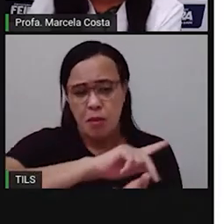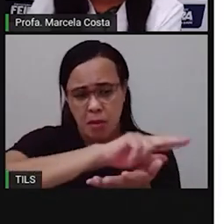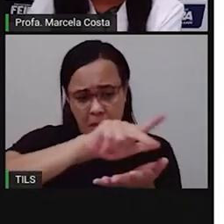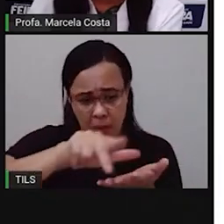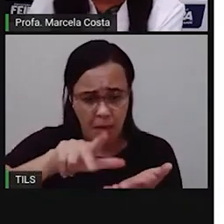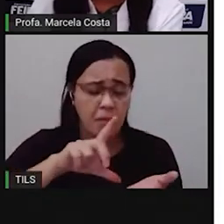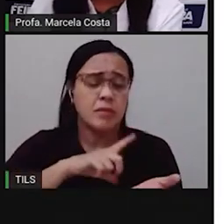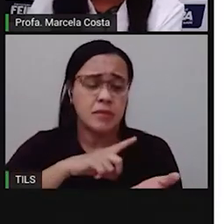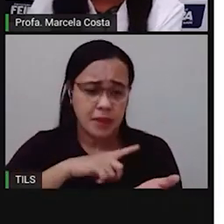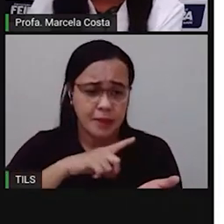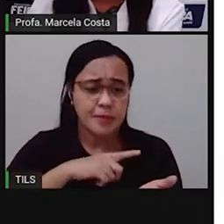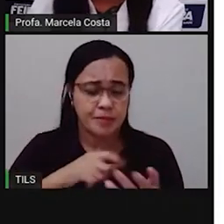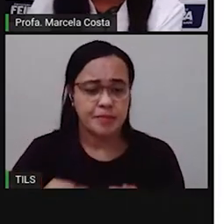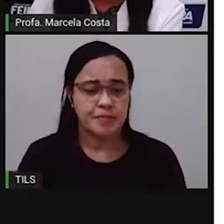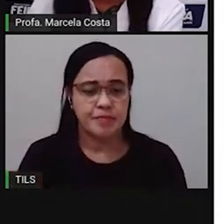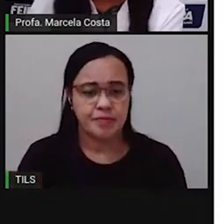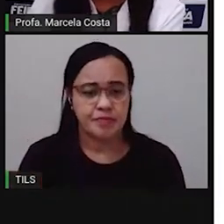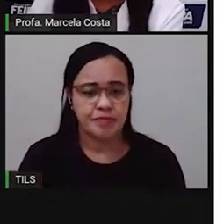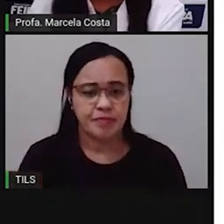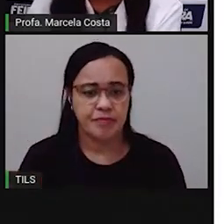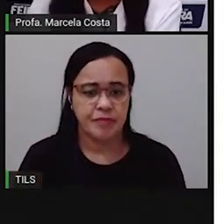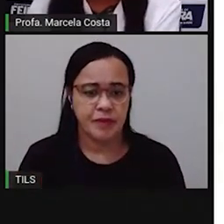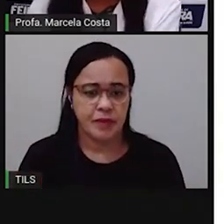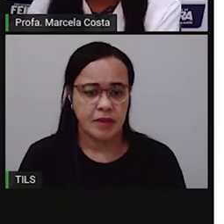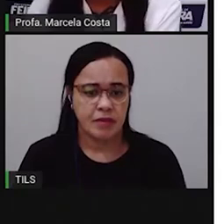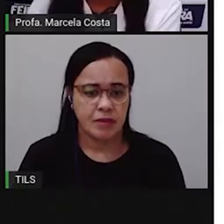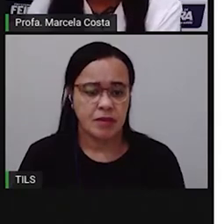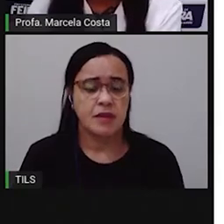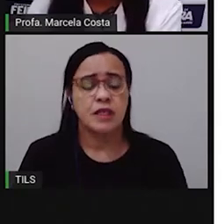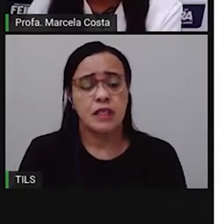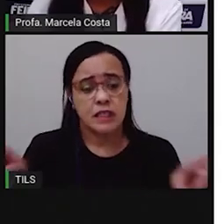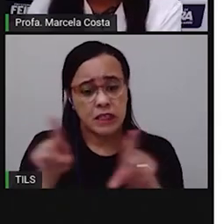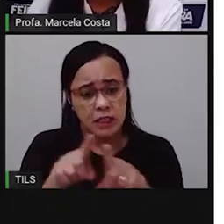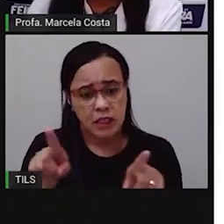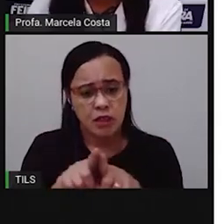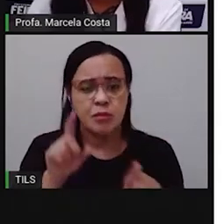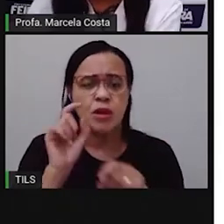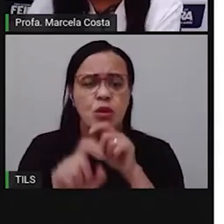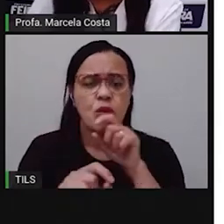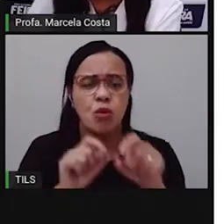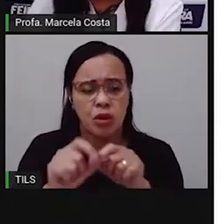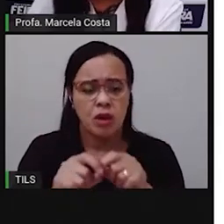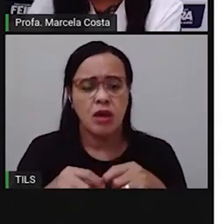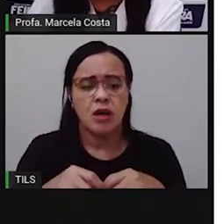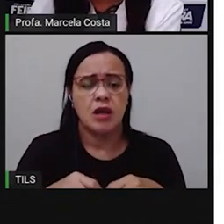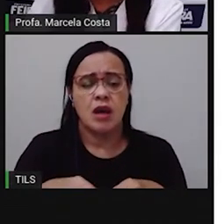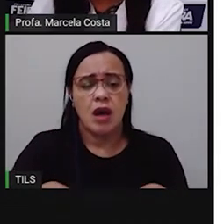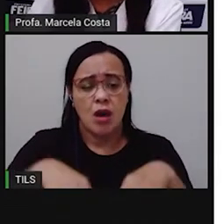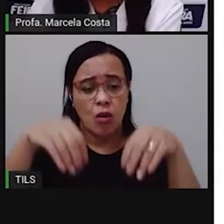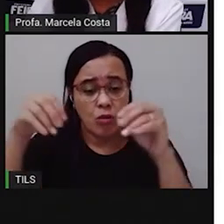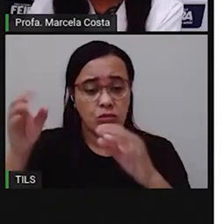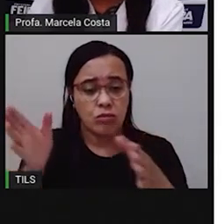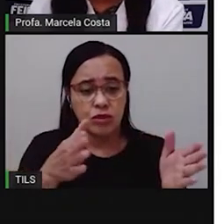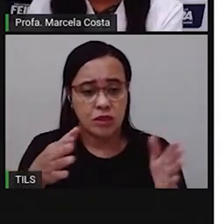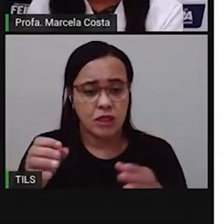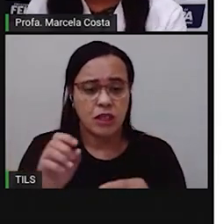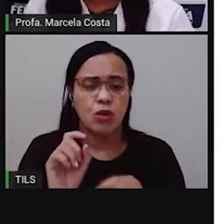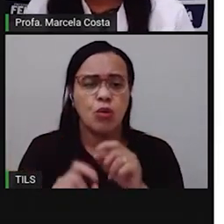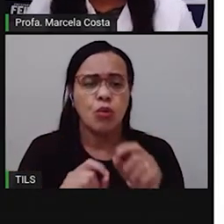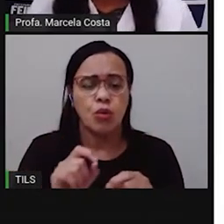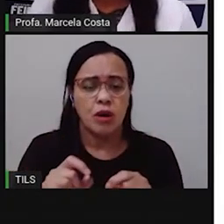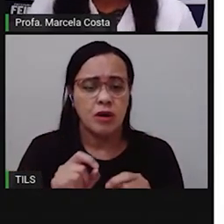Então, temos o Museu Astronômico Antares e o